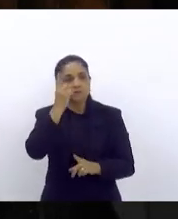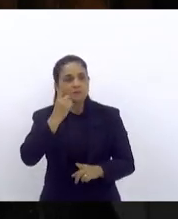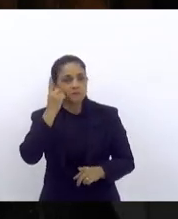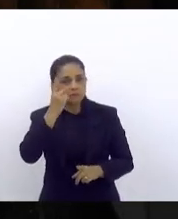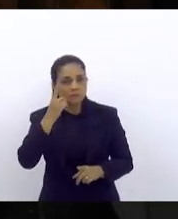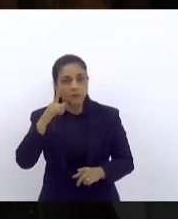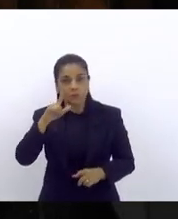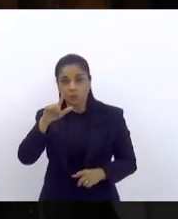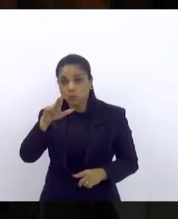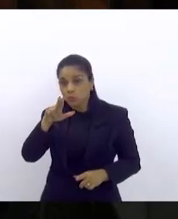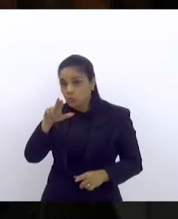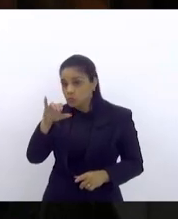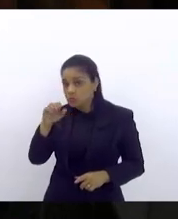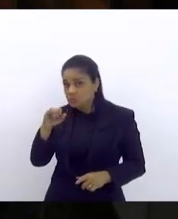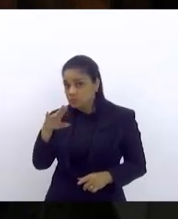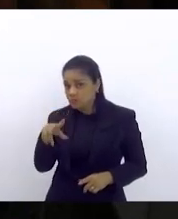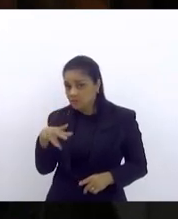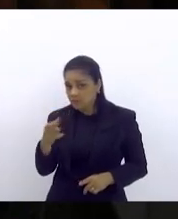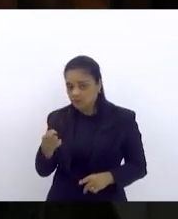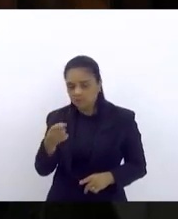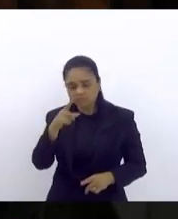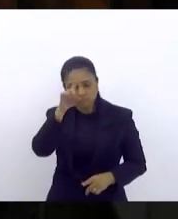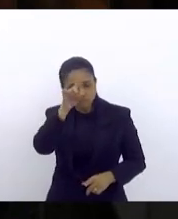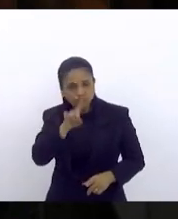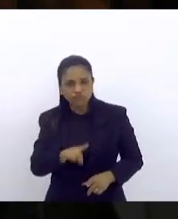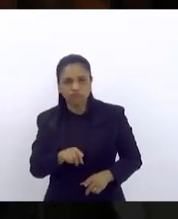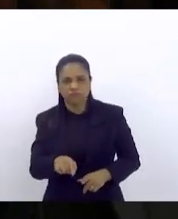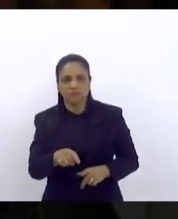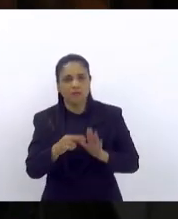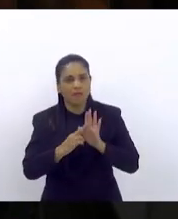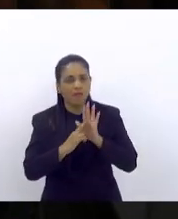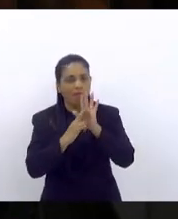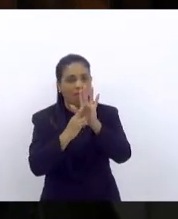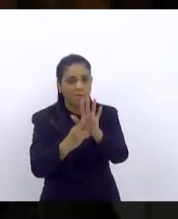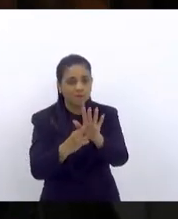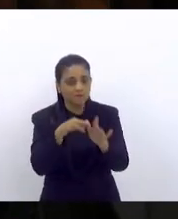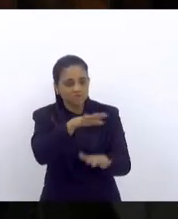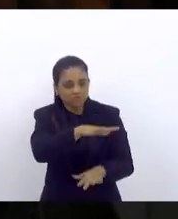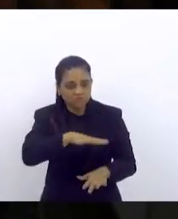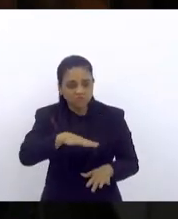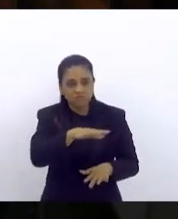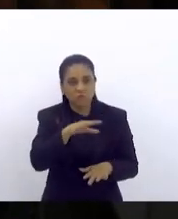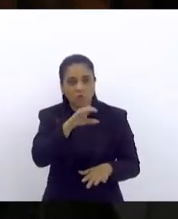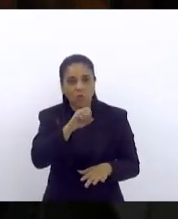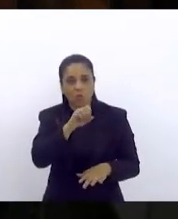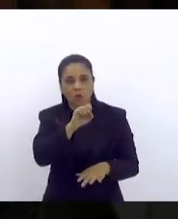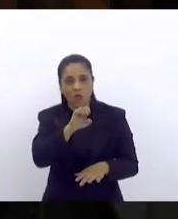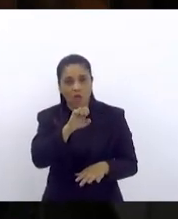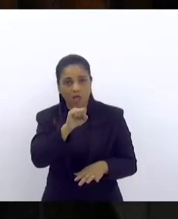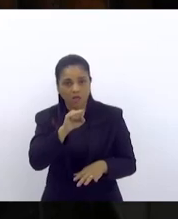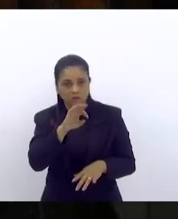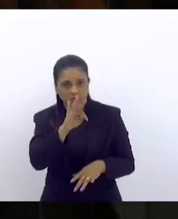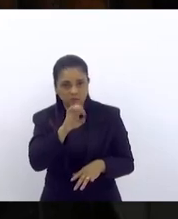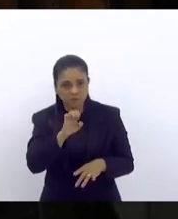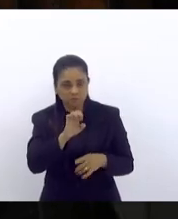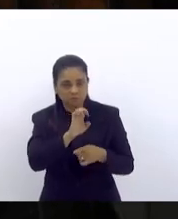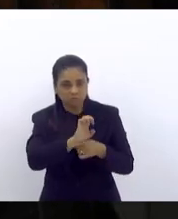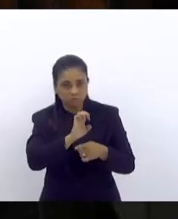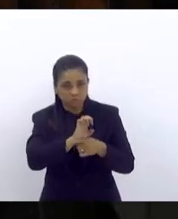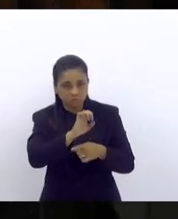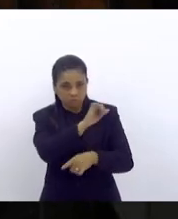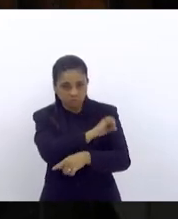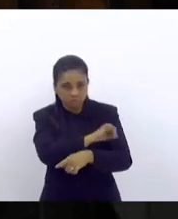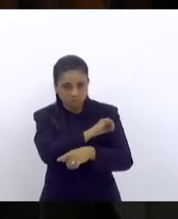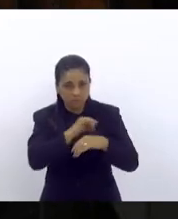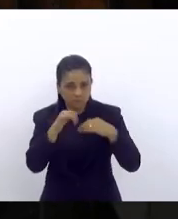digna representante da zona oeste da cidade do Rio de Janeiro que conhece